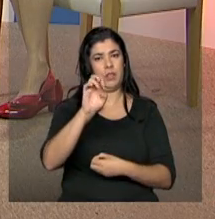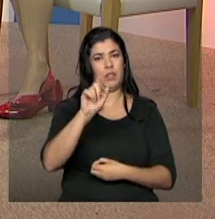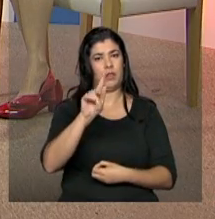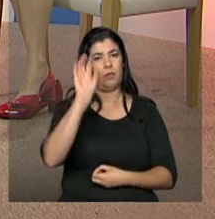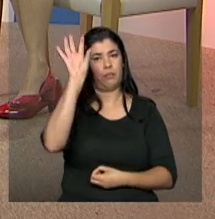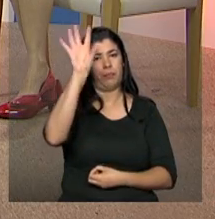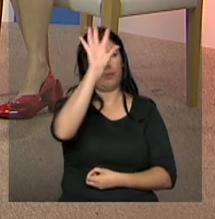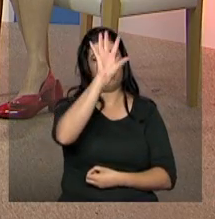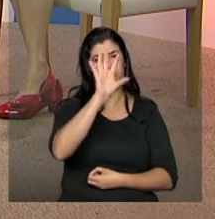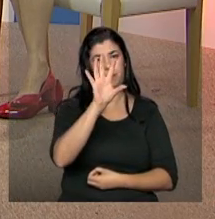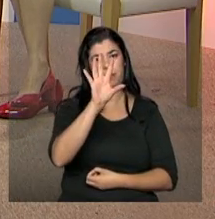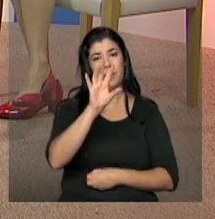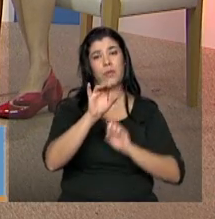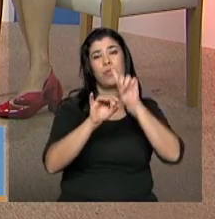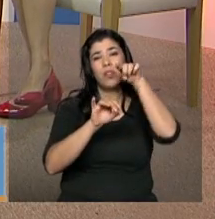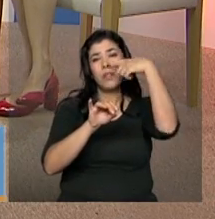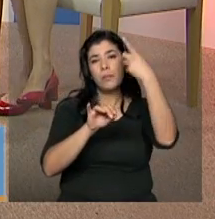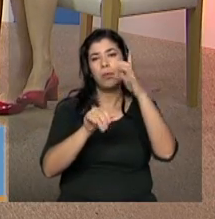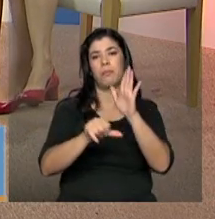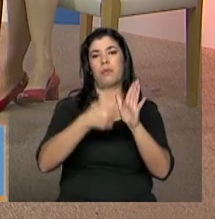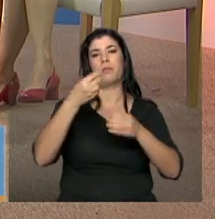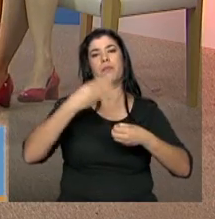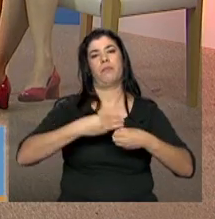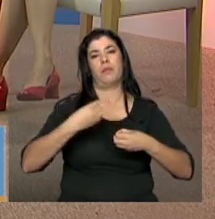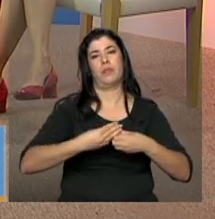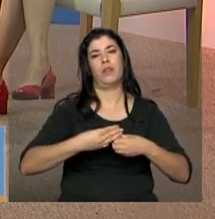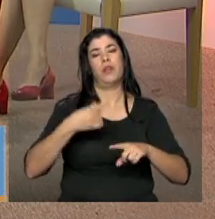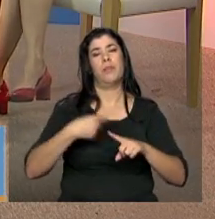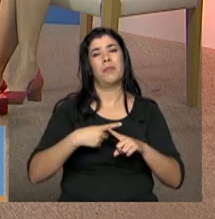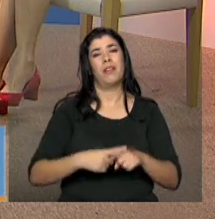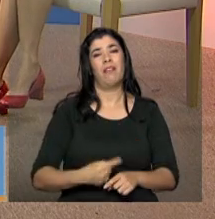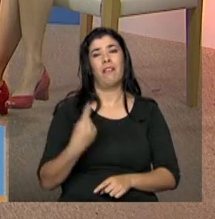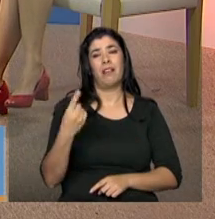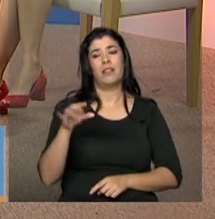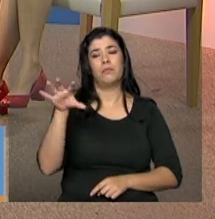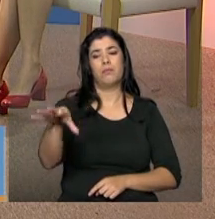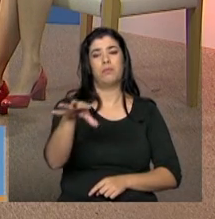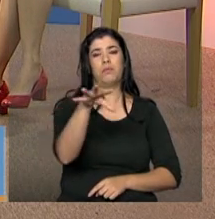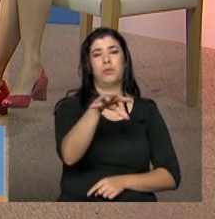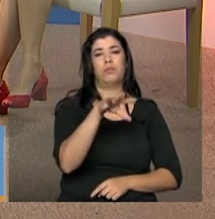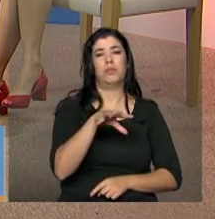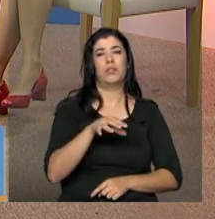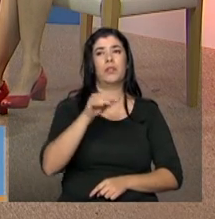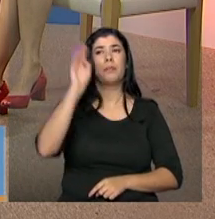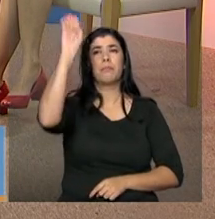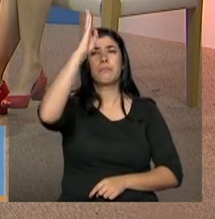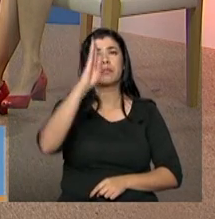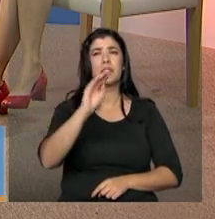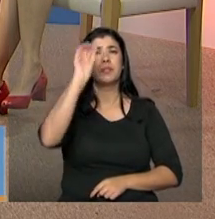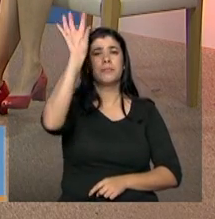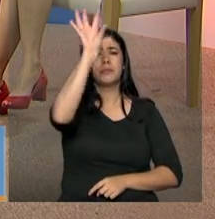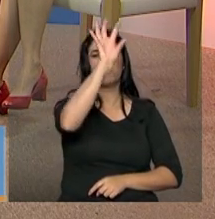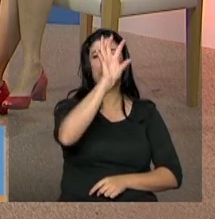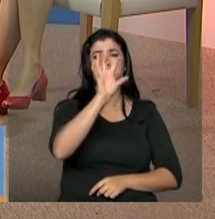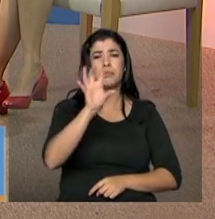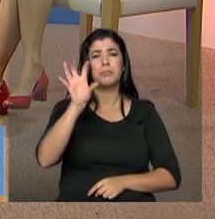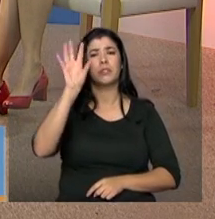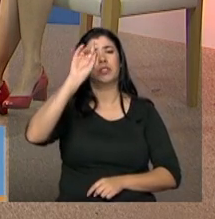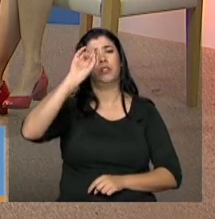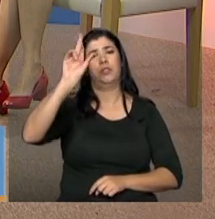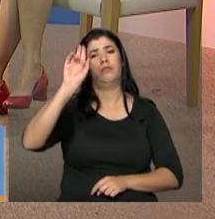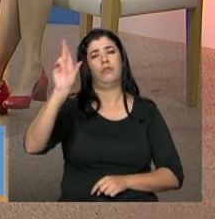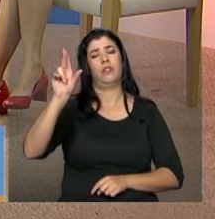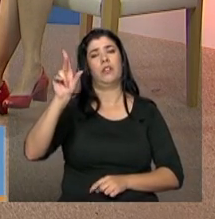conteúdo. Porque nós temos realidades no Brasil regionais. Então, se houver necessidade de temas por região,